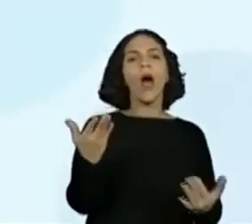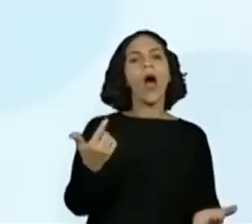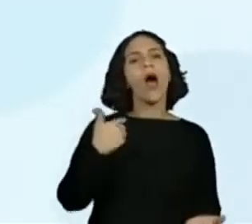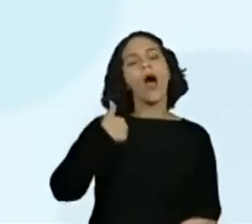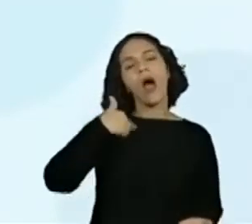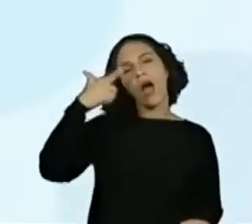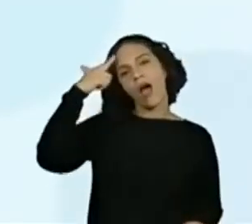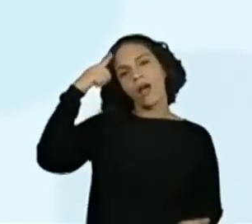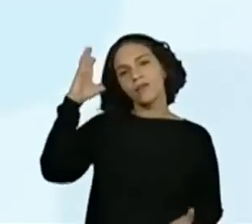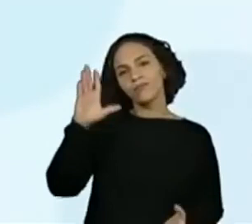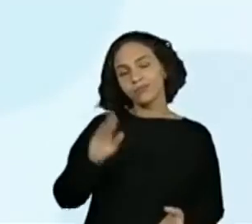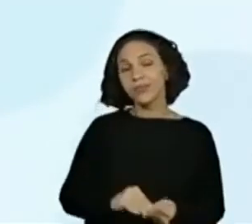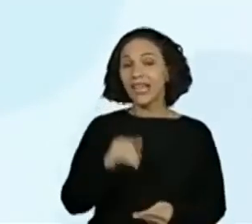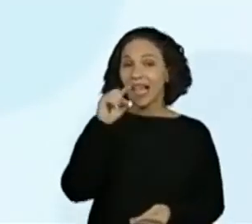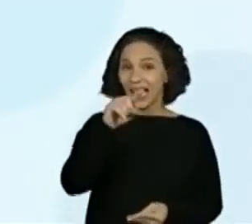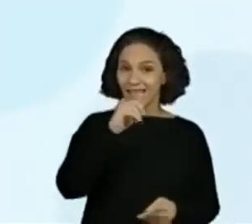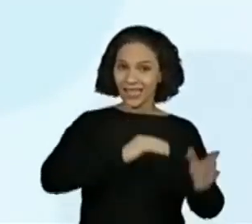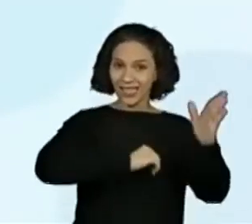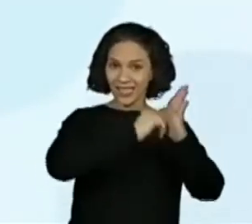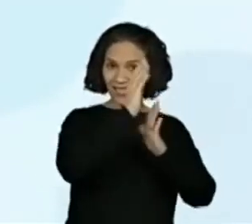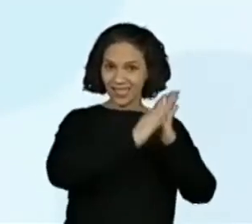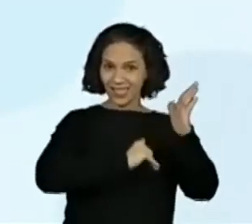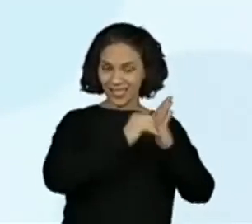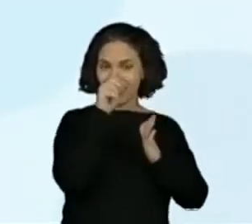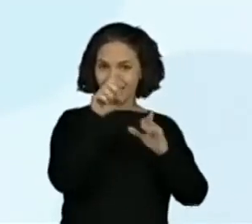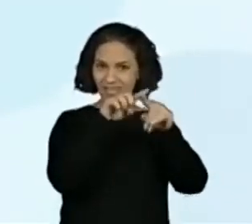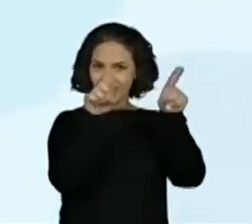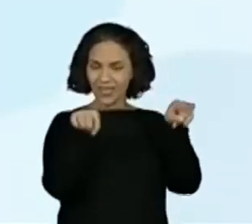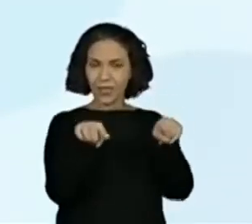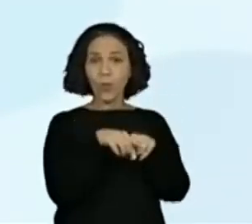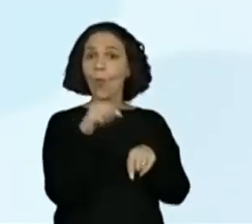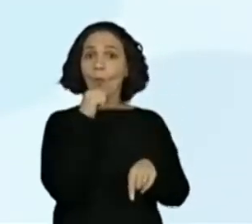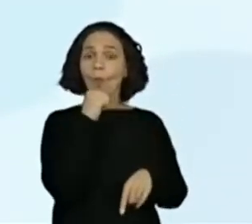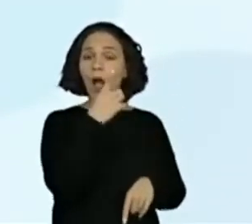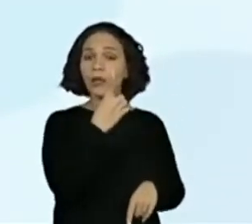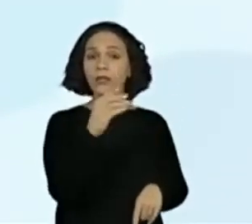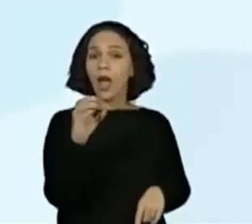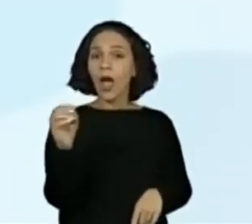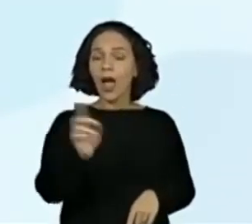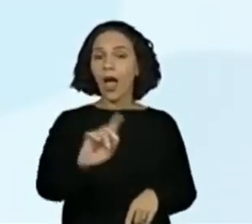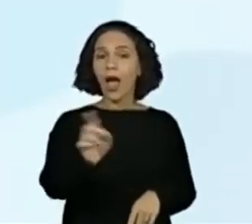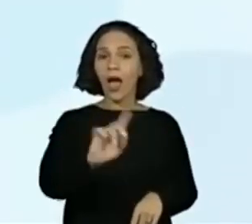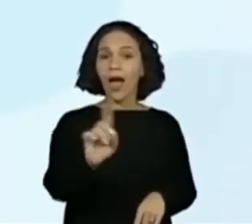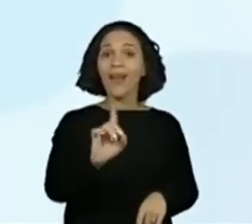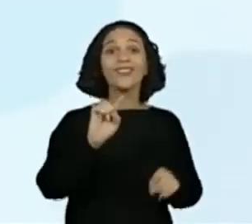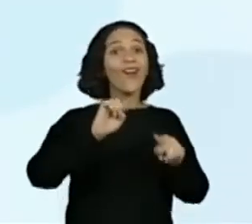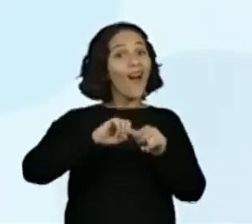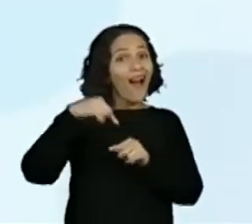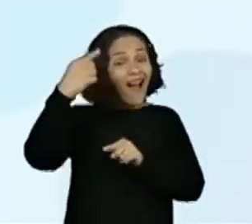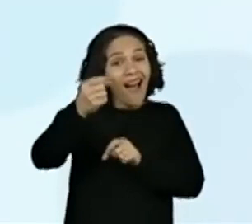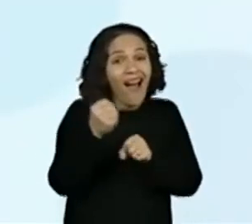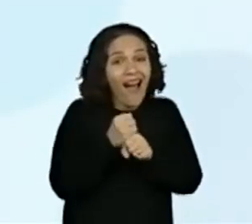obra O Lavrador de Café vai completar 100 anos só em